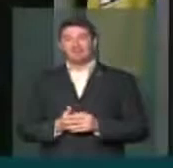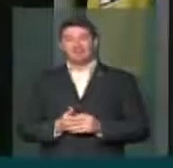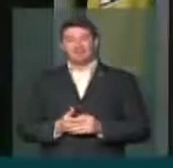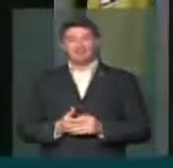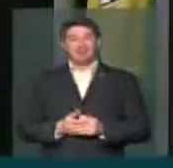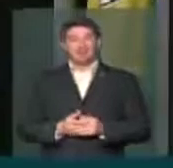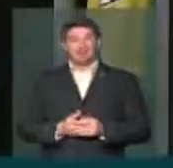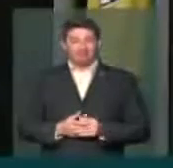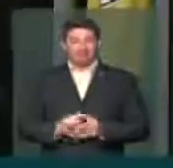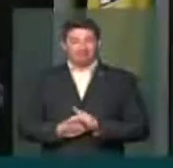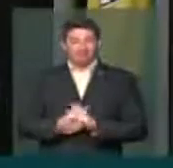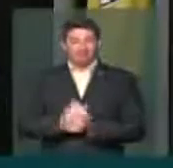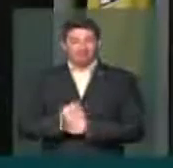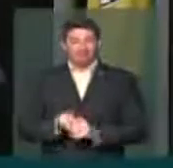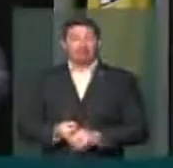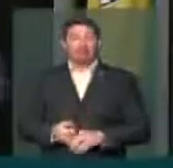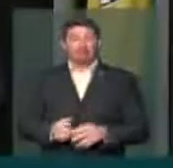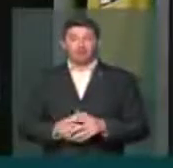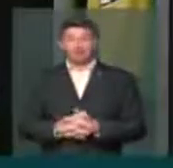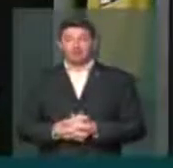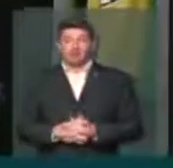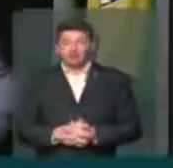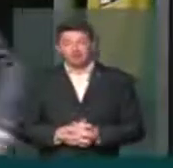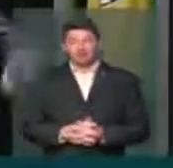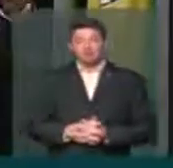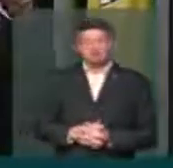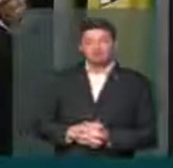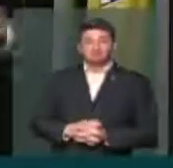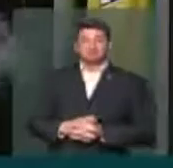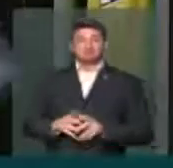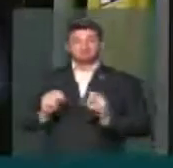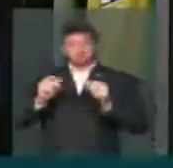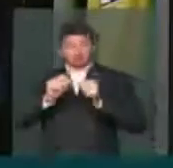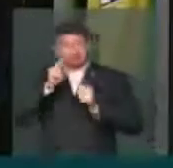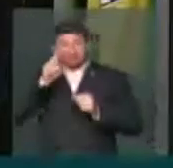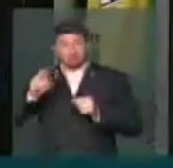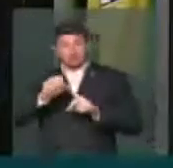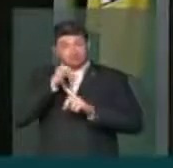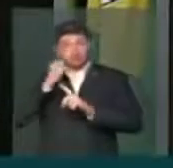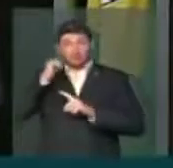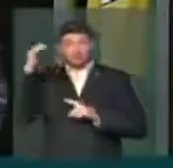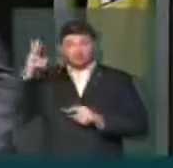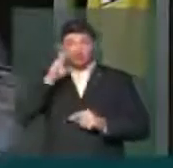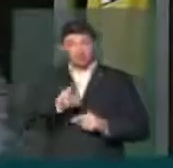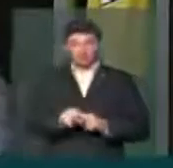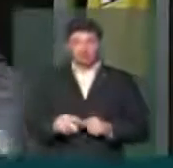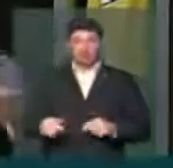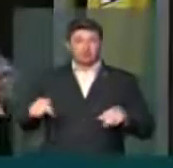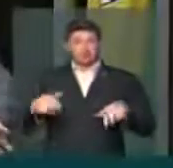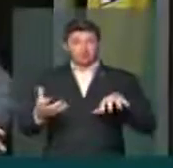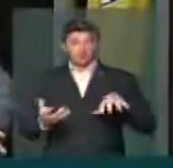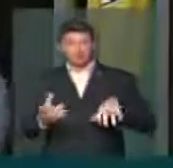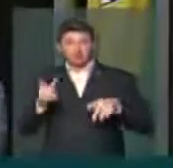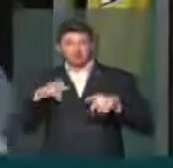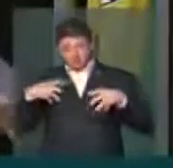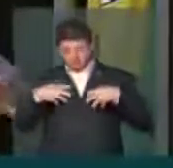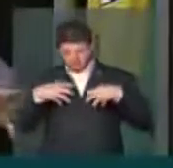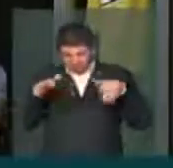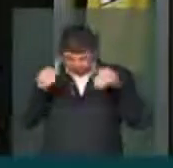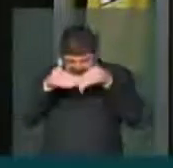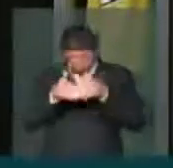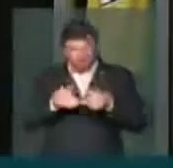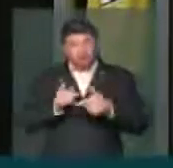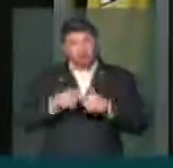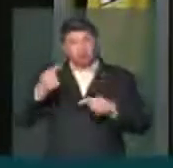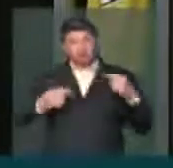nos deixa entristecidos e deixa o Congresso ainda menor do que é visto pela sociedade lá fora. Esse Congresso é a pequena quando